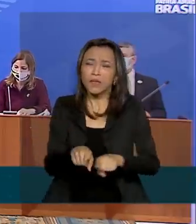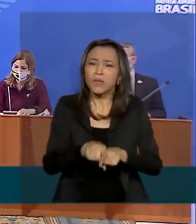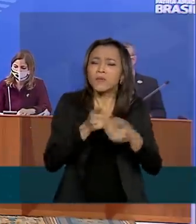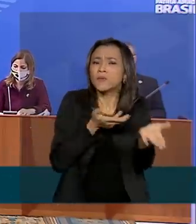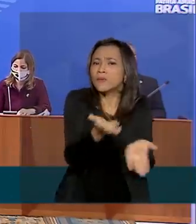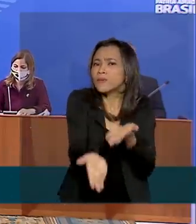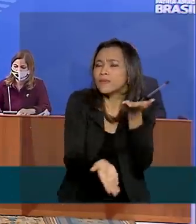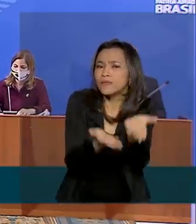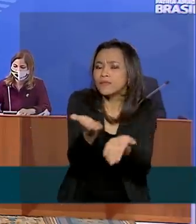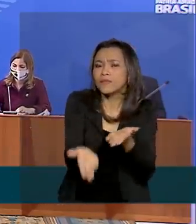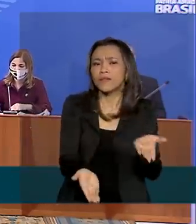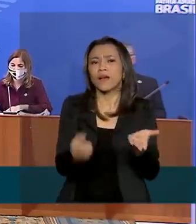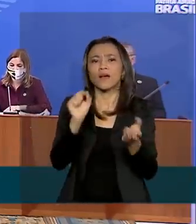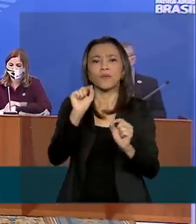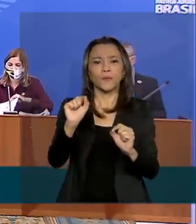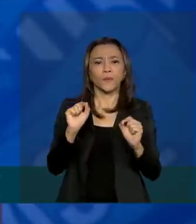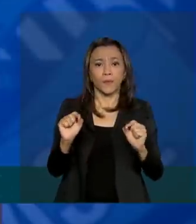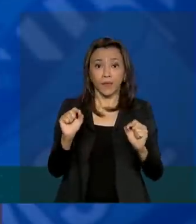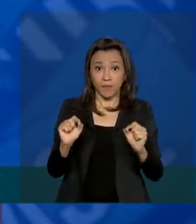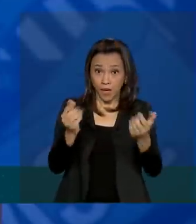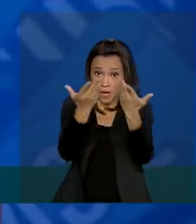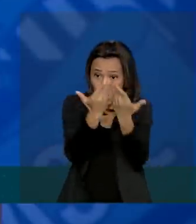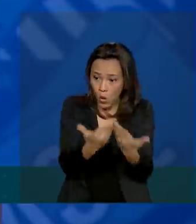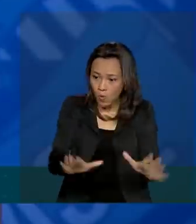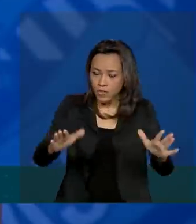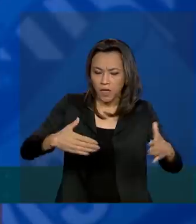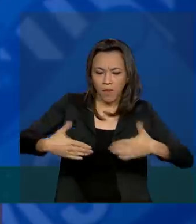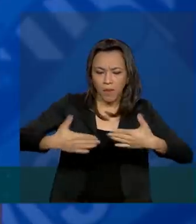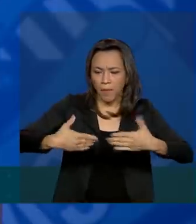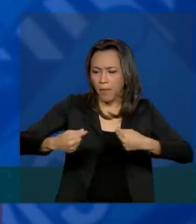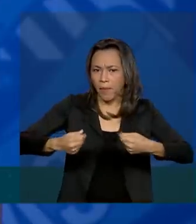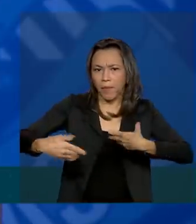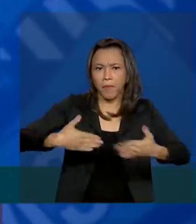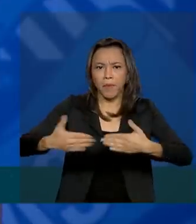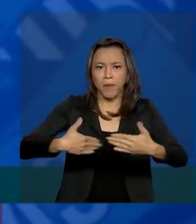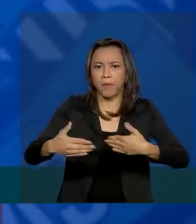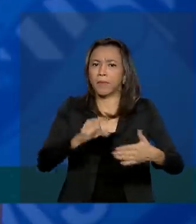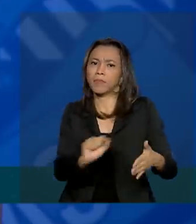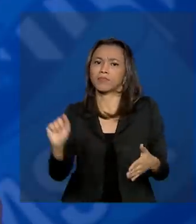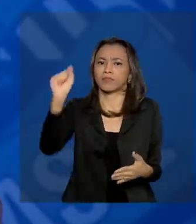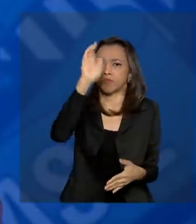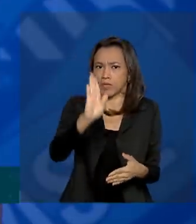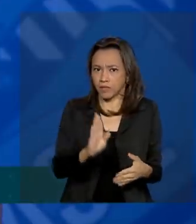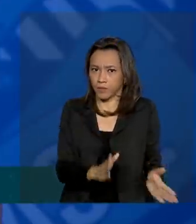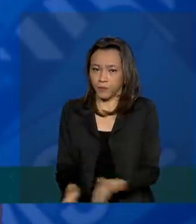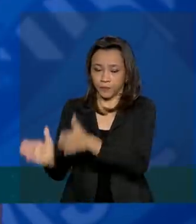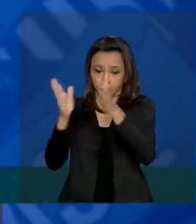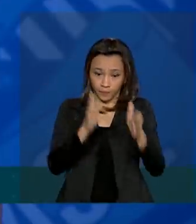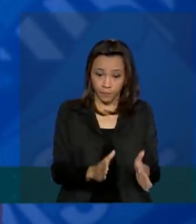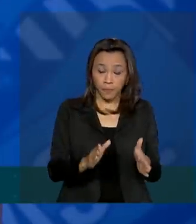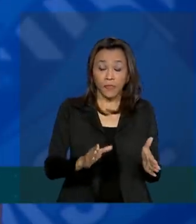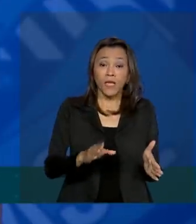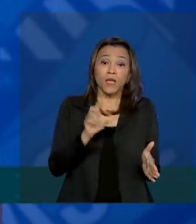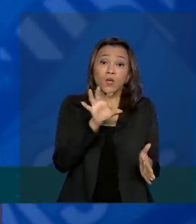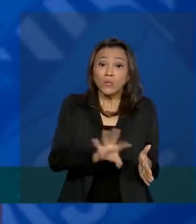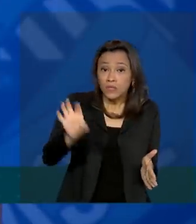necessários para a abertura das atividades econômicas em todo o país. O gestor local poderá